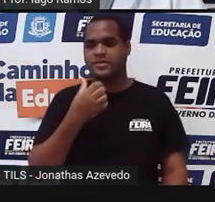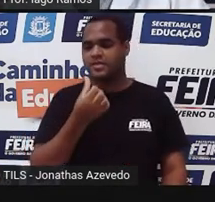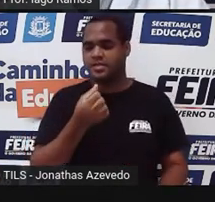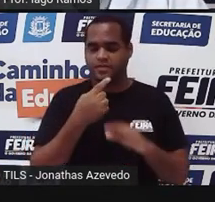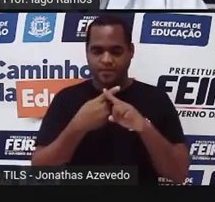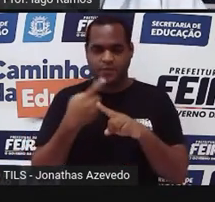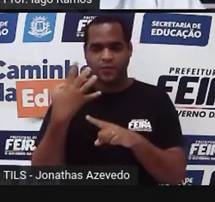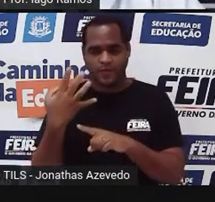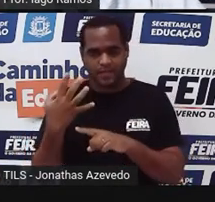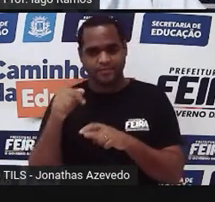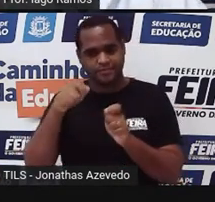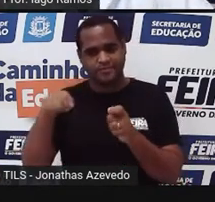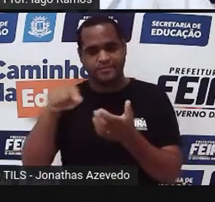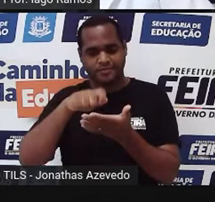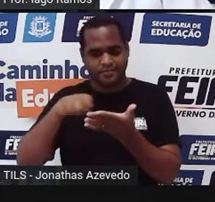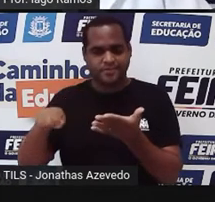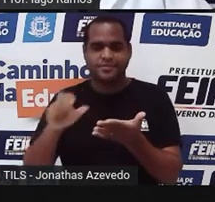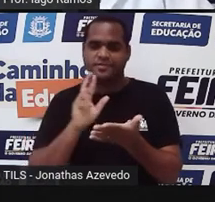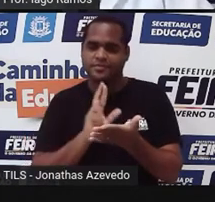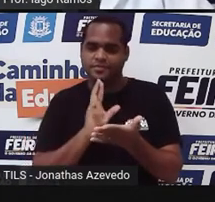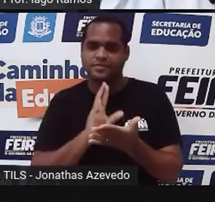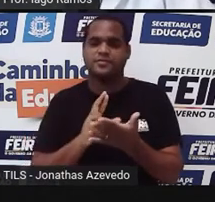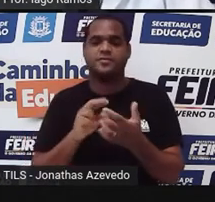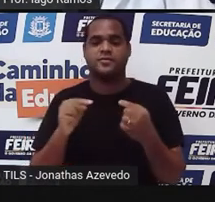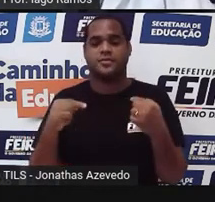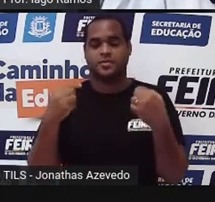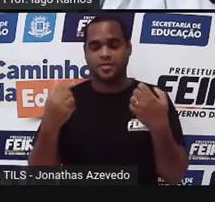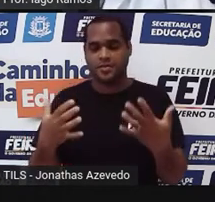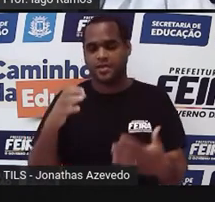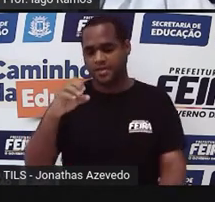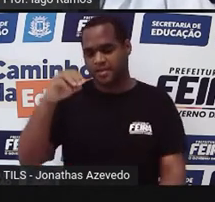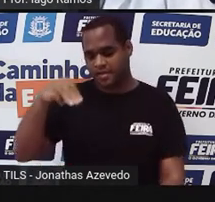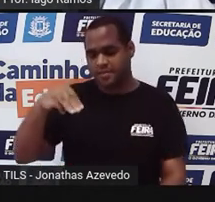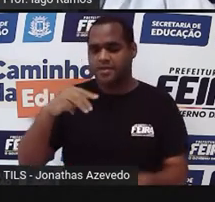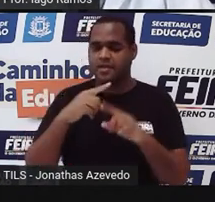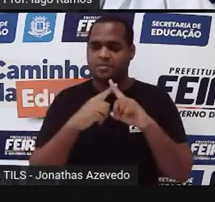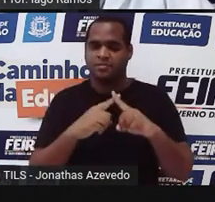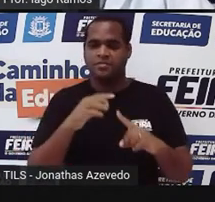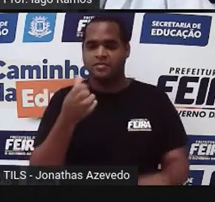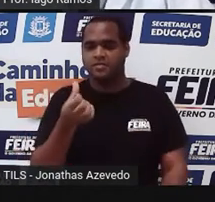4, como eu estou escrevendo ali. Depois, o cm vezes cm.